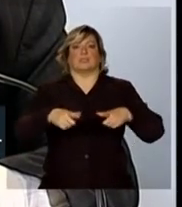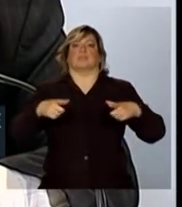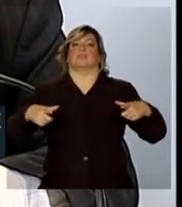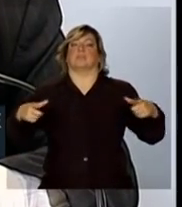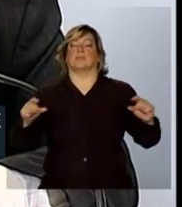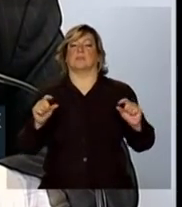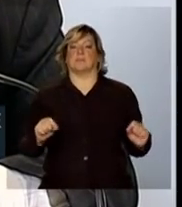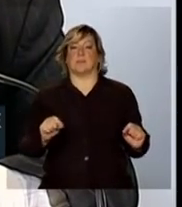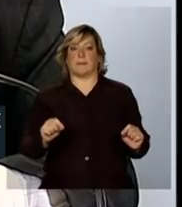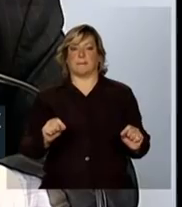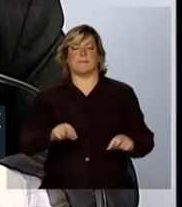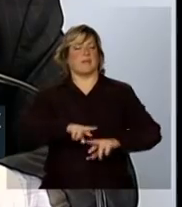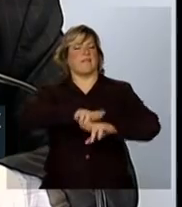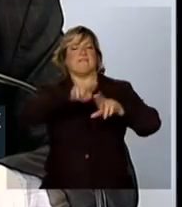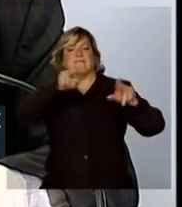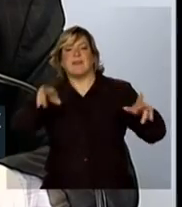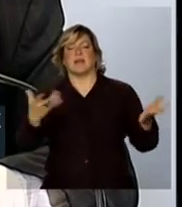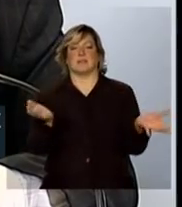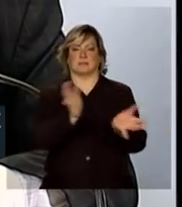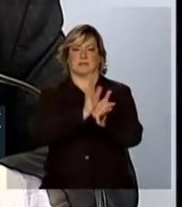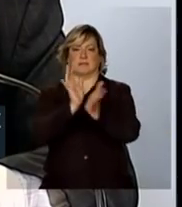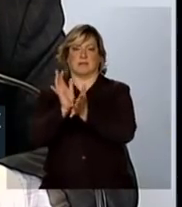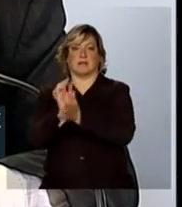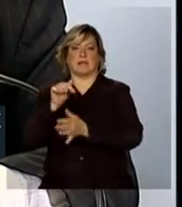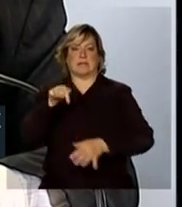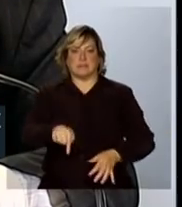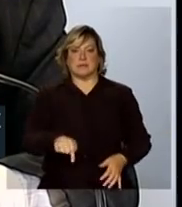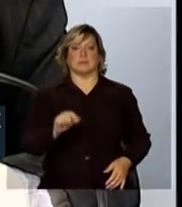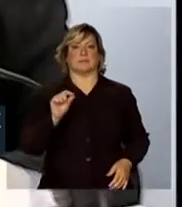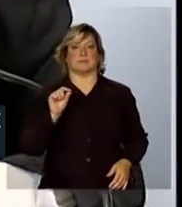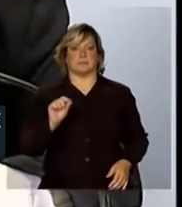pegando os vários aspectos desse espectro,